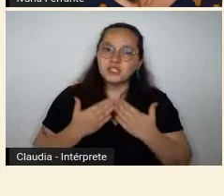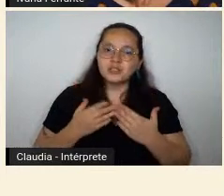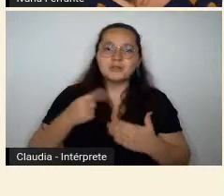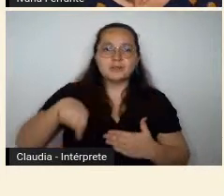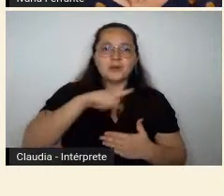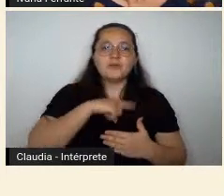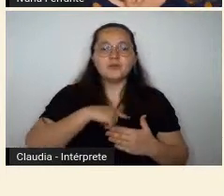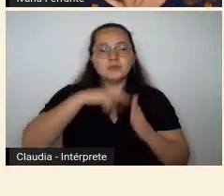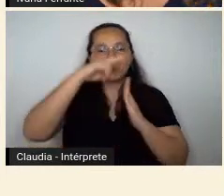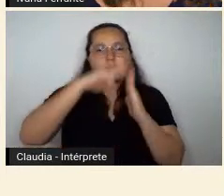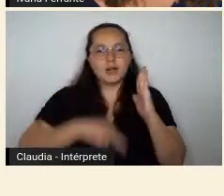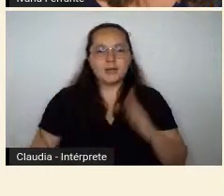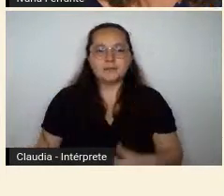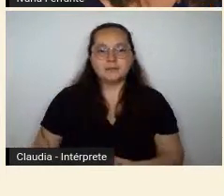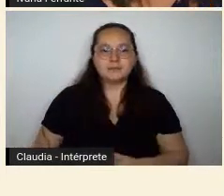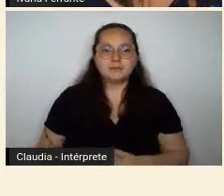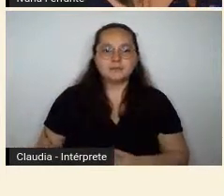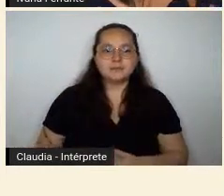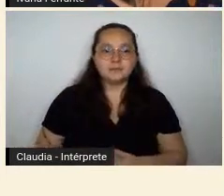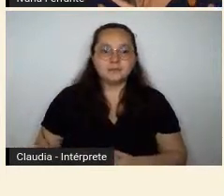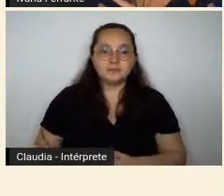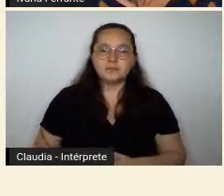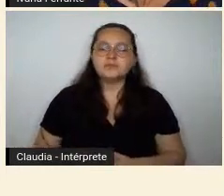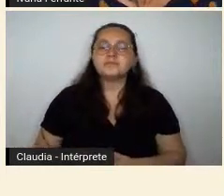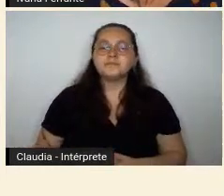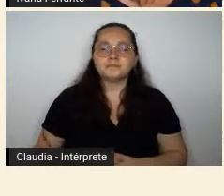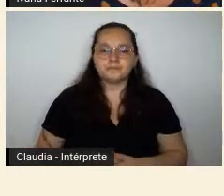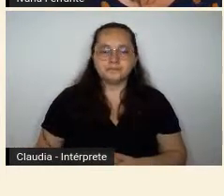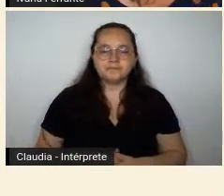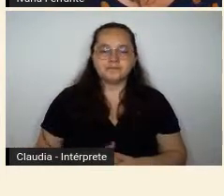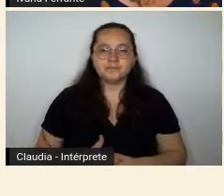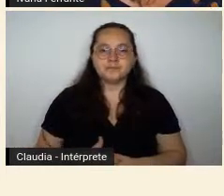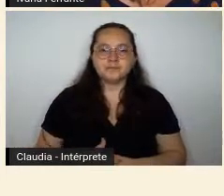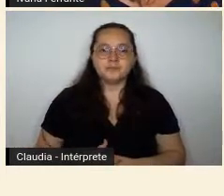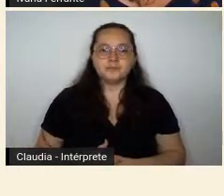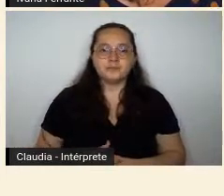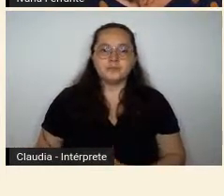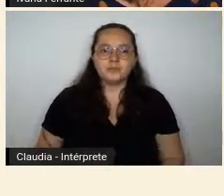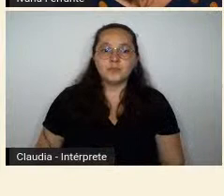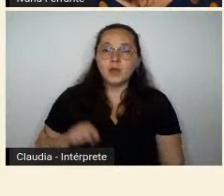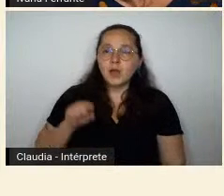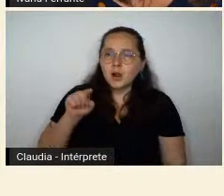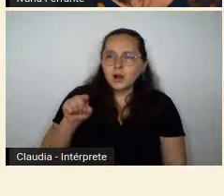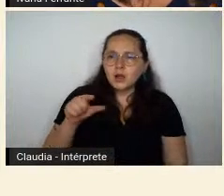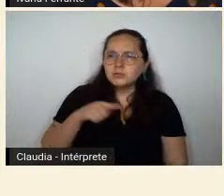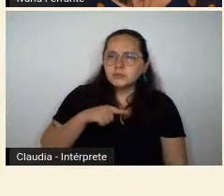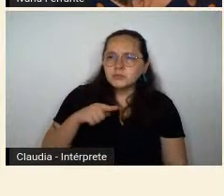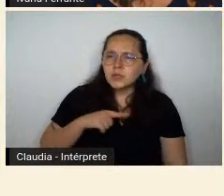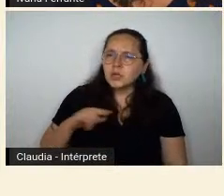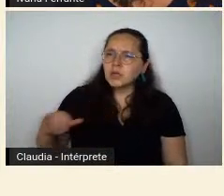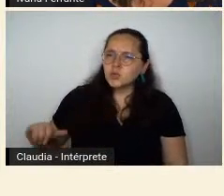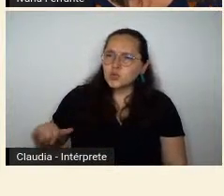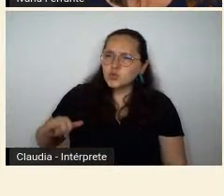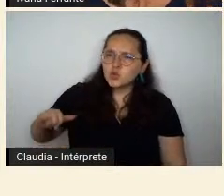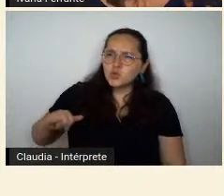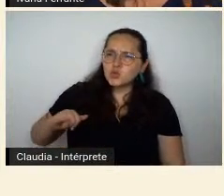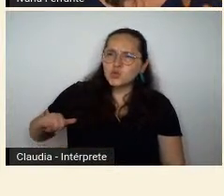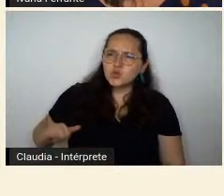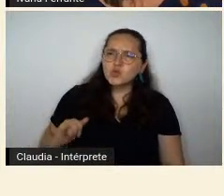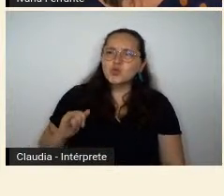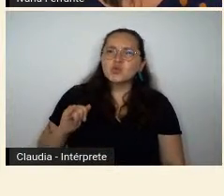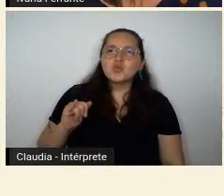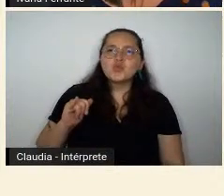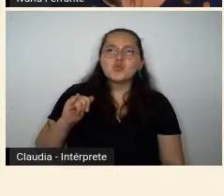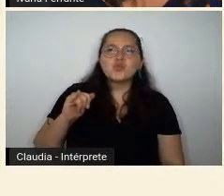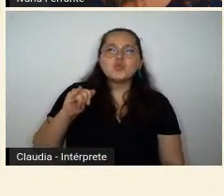para vocês. Os Pássaros de Aço. No Euródromo, o aeroplano subiu, triunfal, na